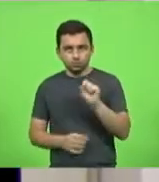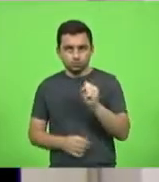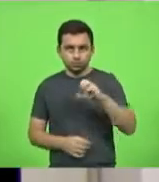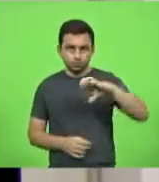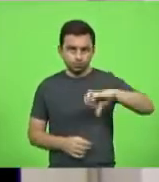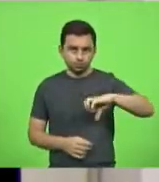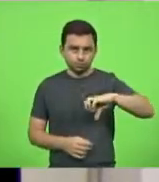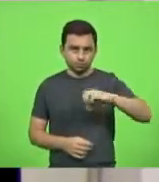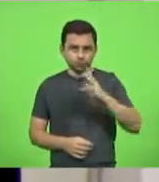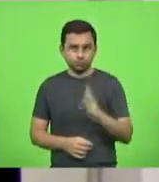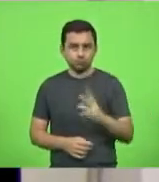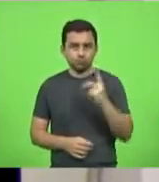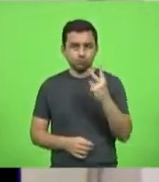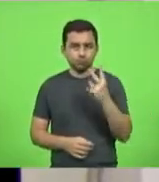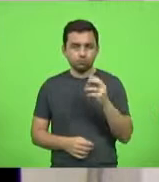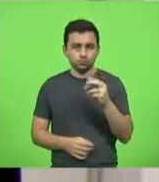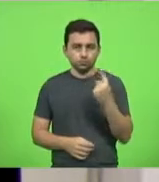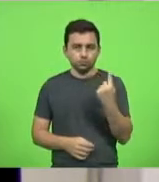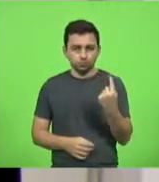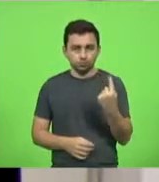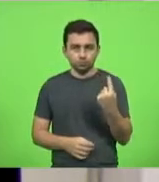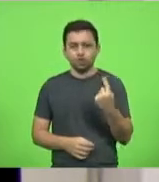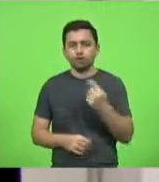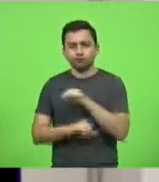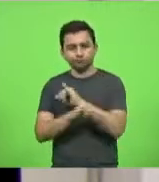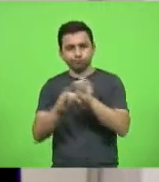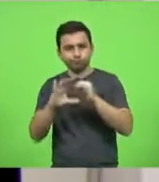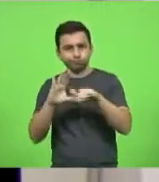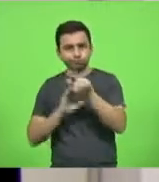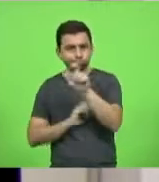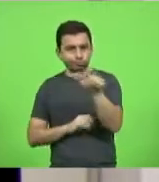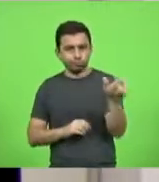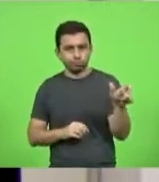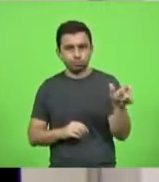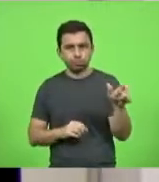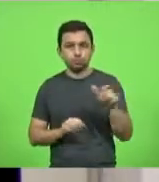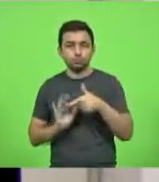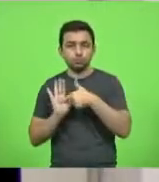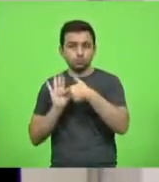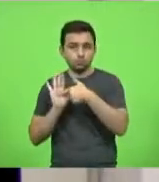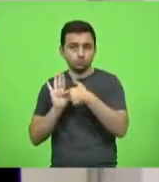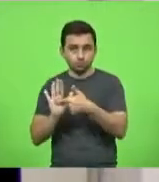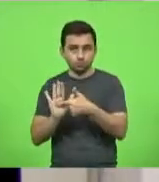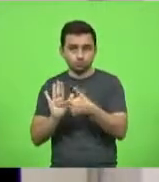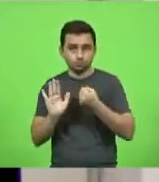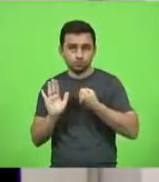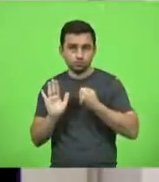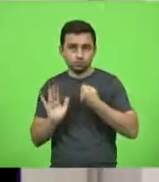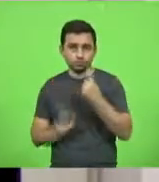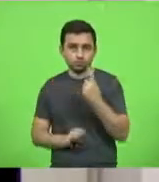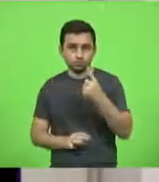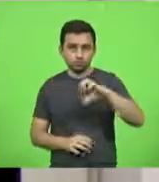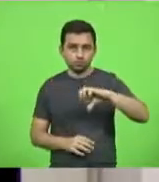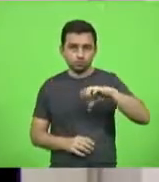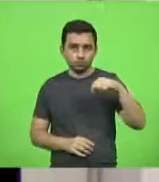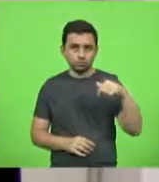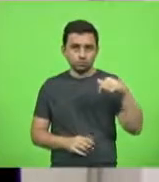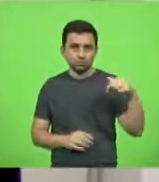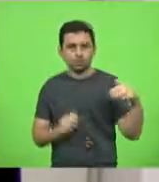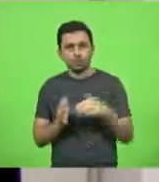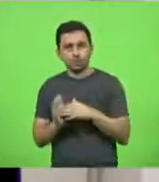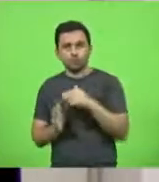2021, e comunicou que encaminhará aos destinatários as indicações de número 197 a